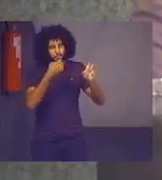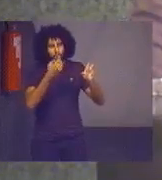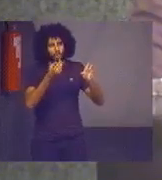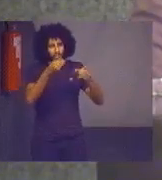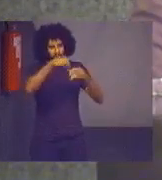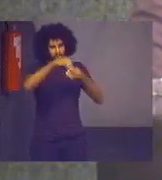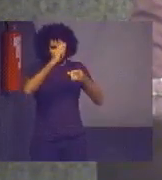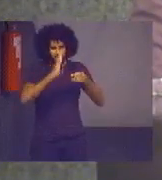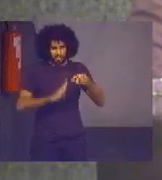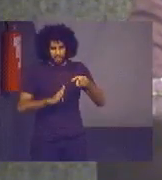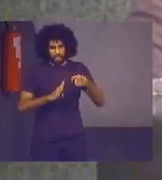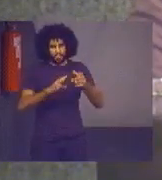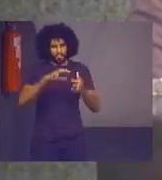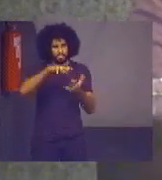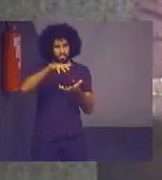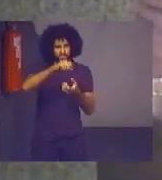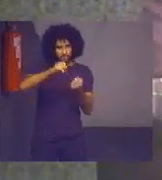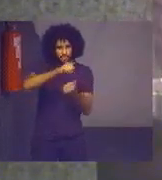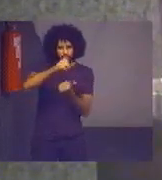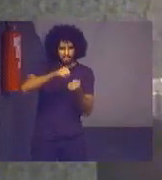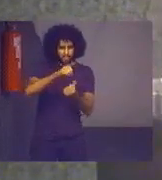objetivos de desenvolvimento sustentável. Obrigado.